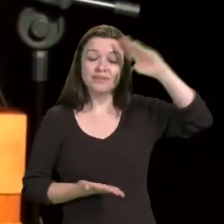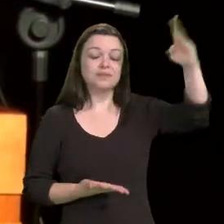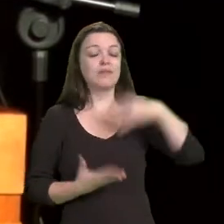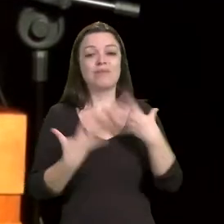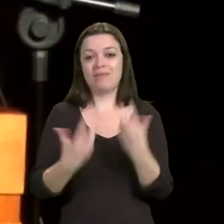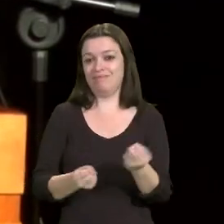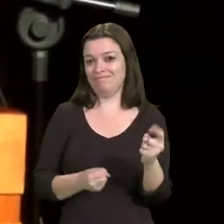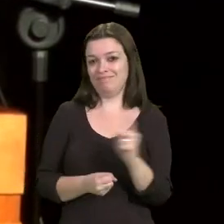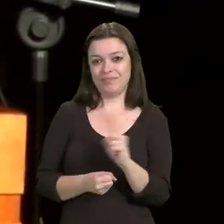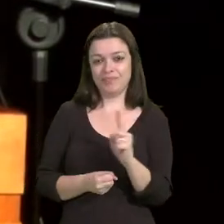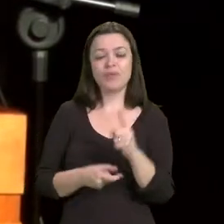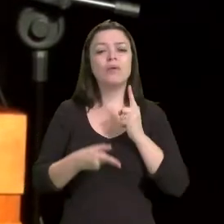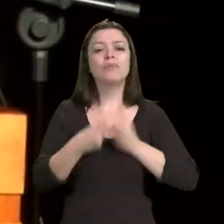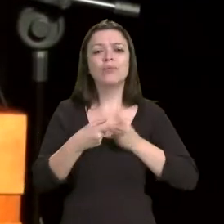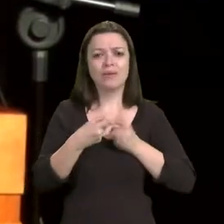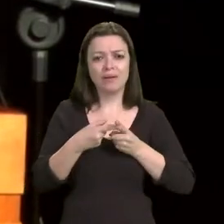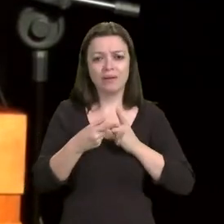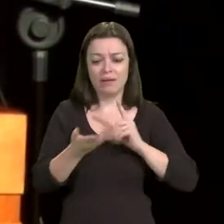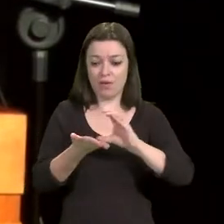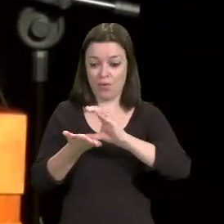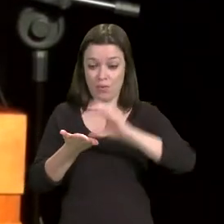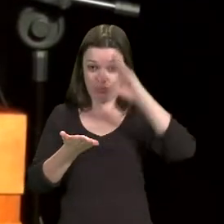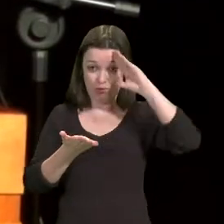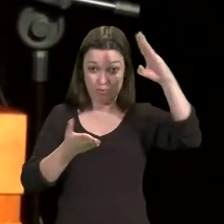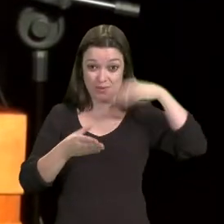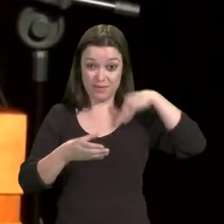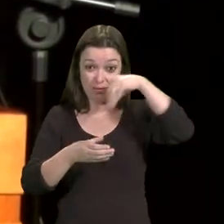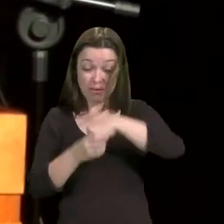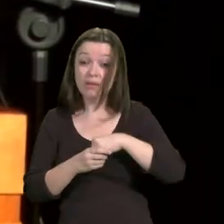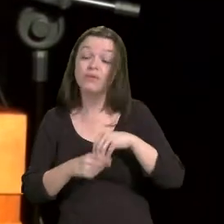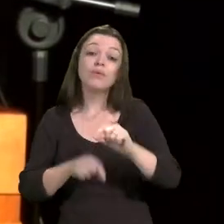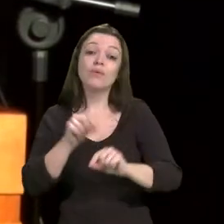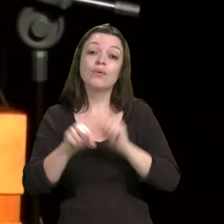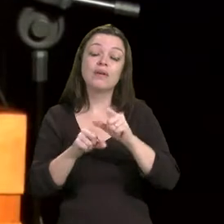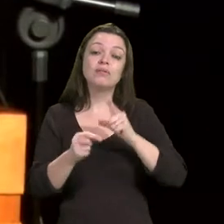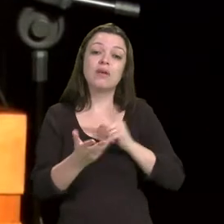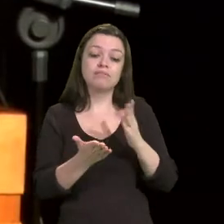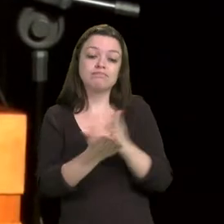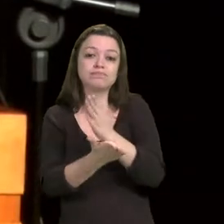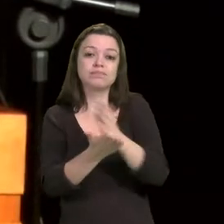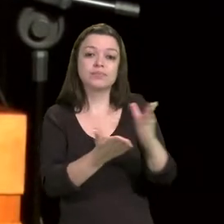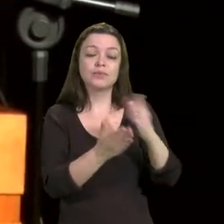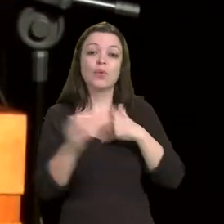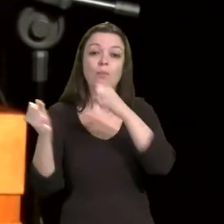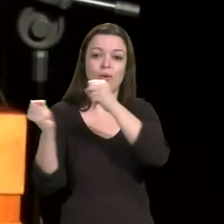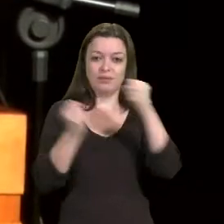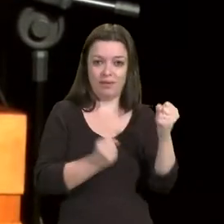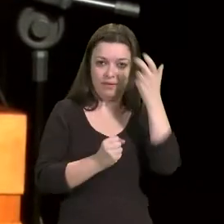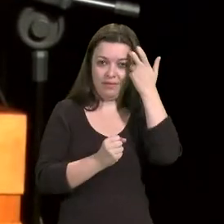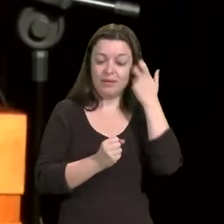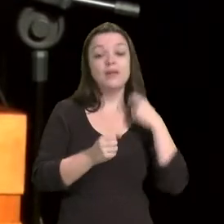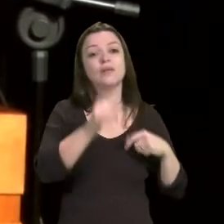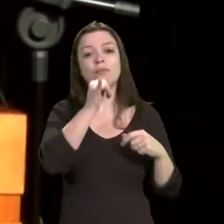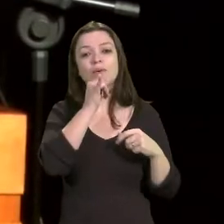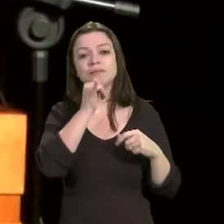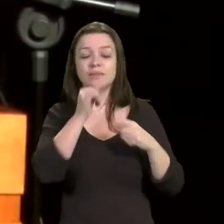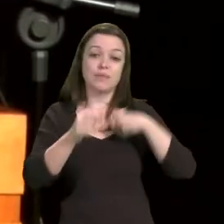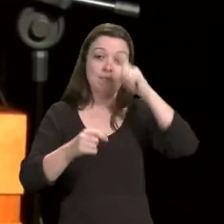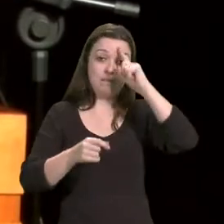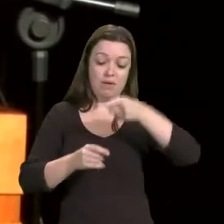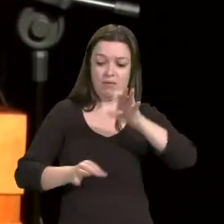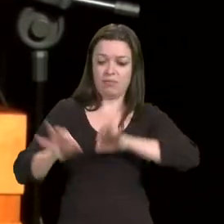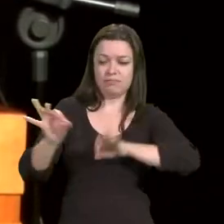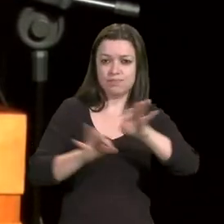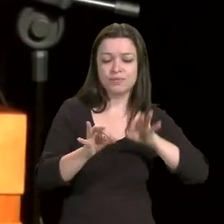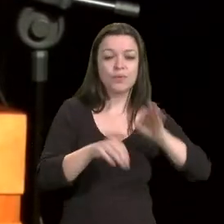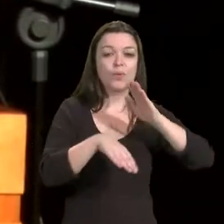fere o princípio da separação de poderes, porque fere o princípio da